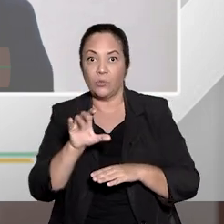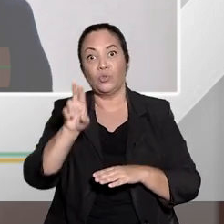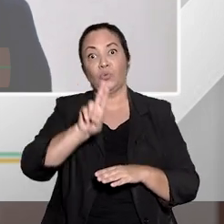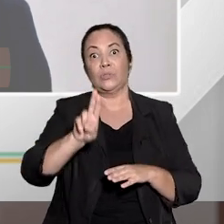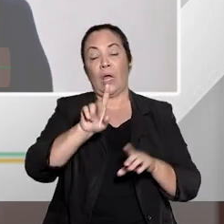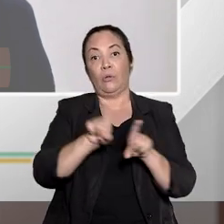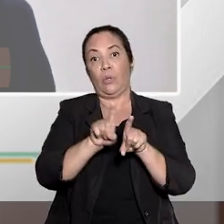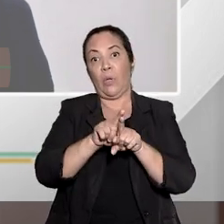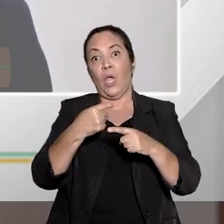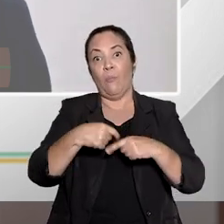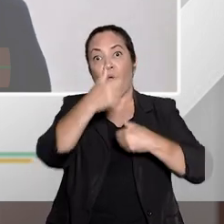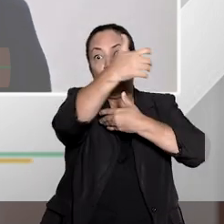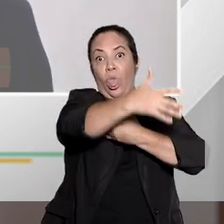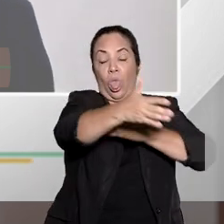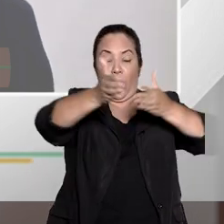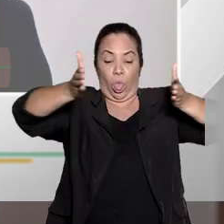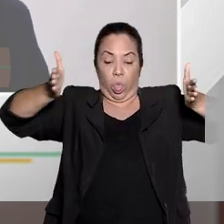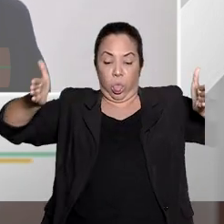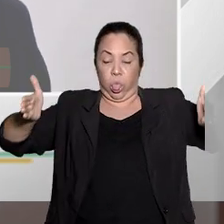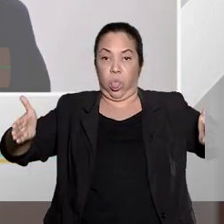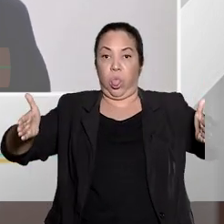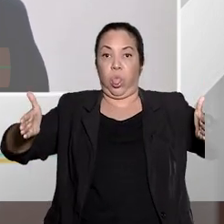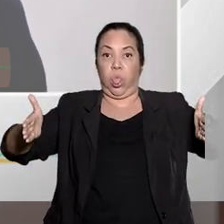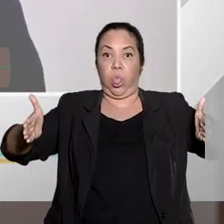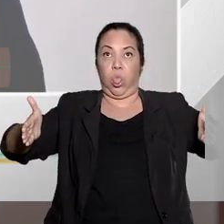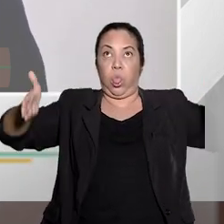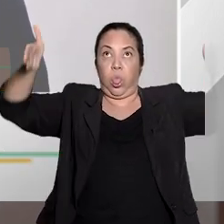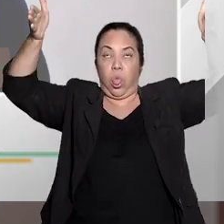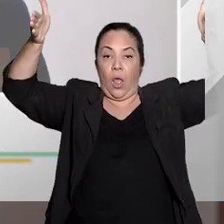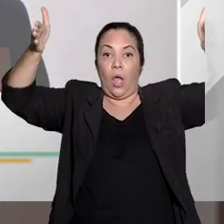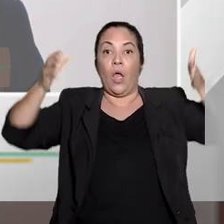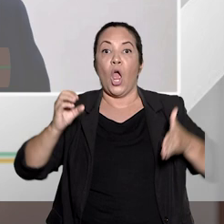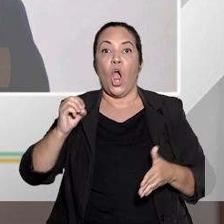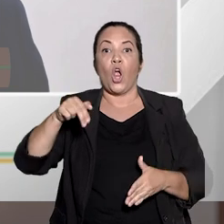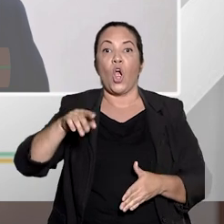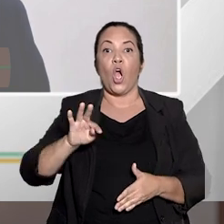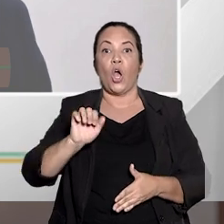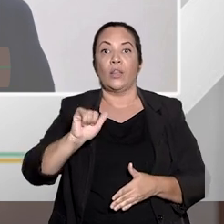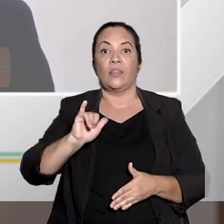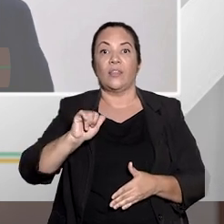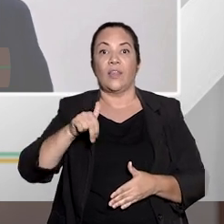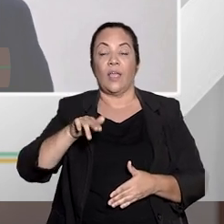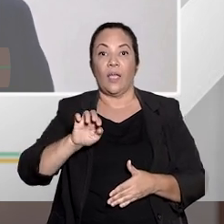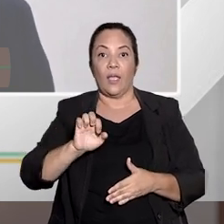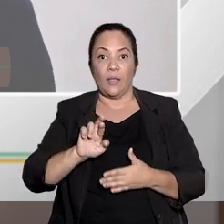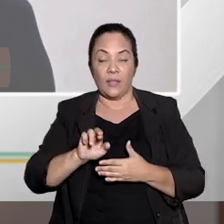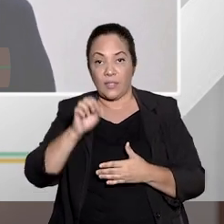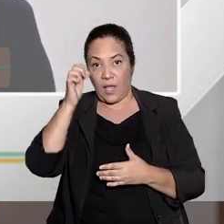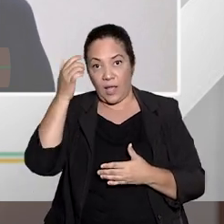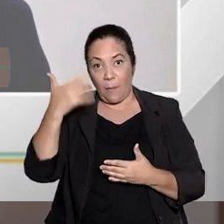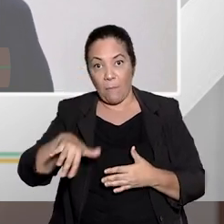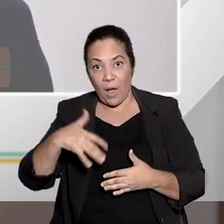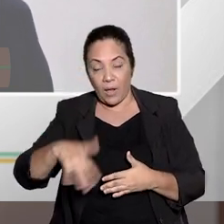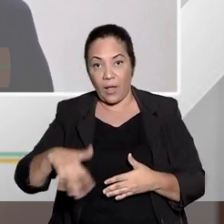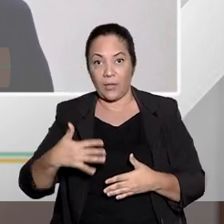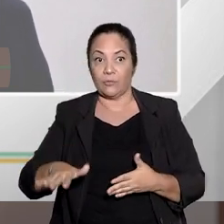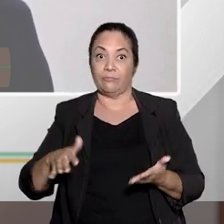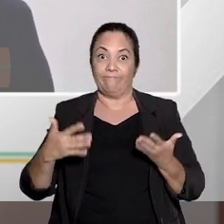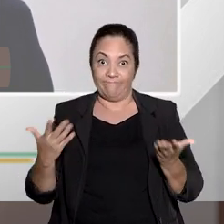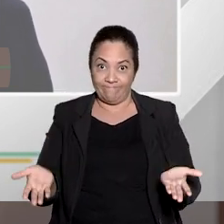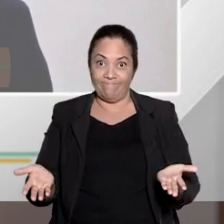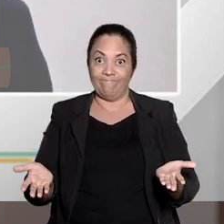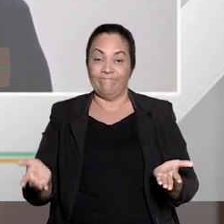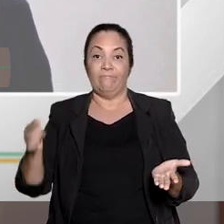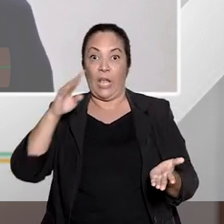mais rápido de resolver do que construir presídios de forma adequada. Isso chegou ao Superior Tribunal de Justiça na